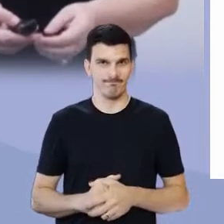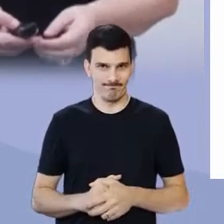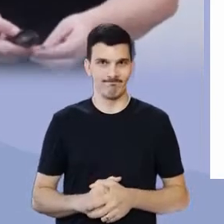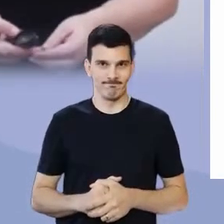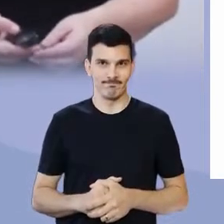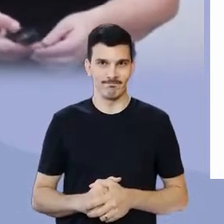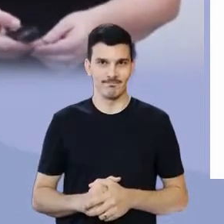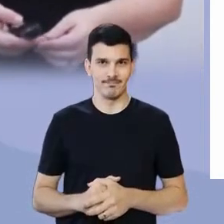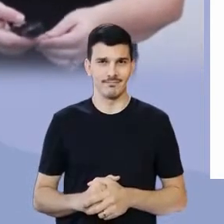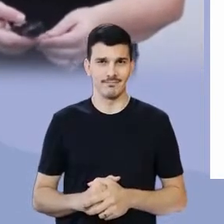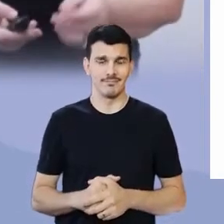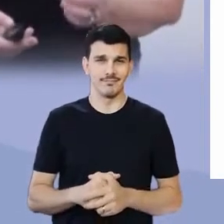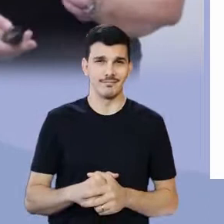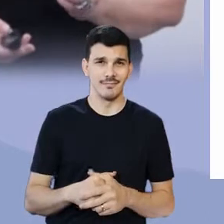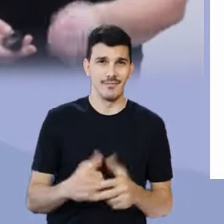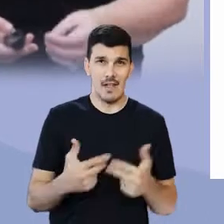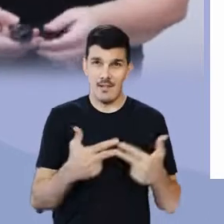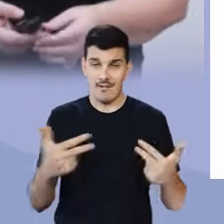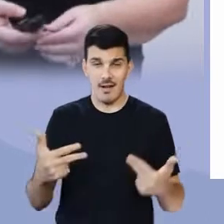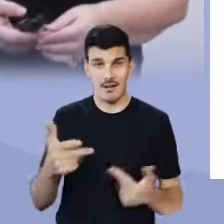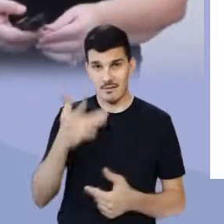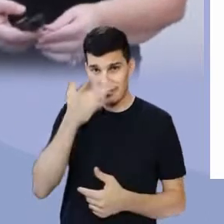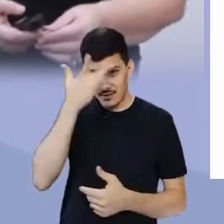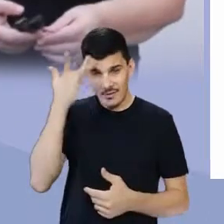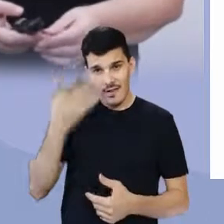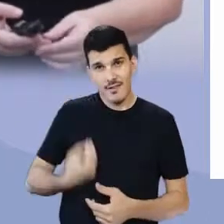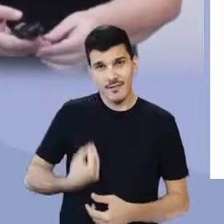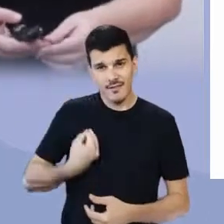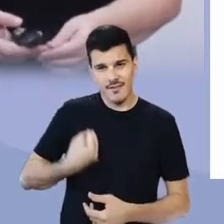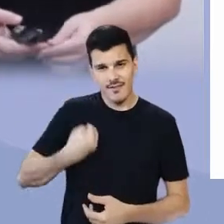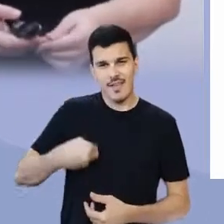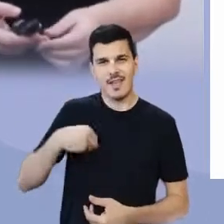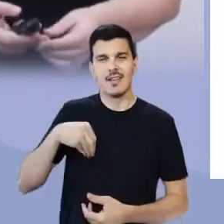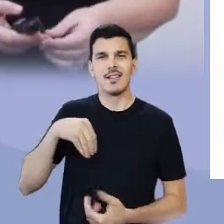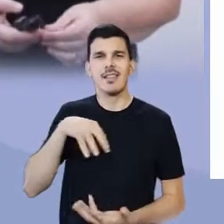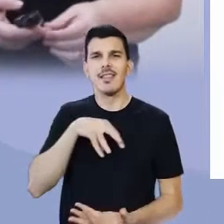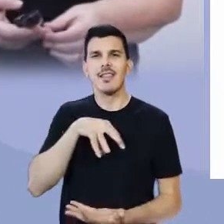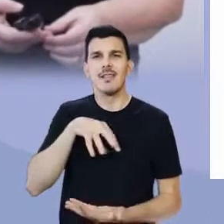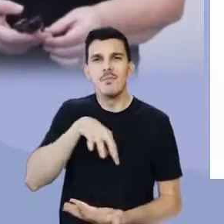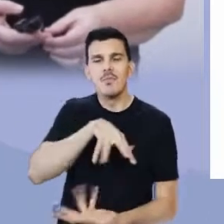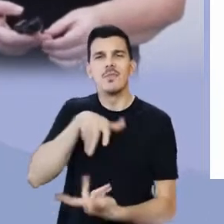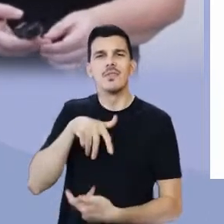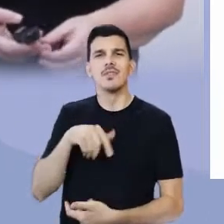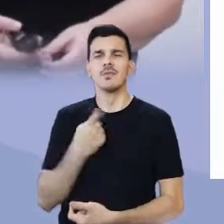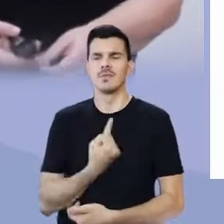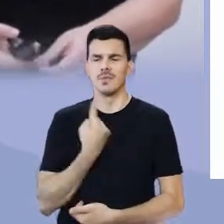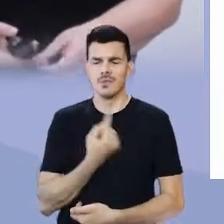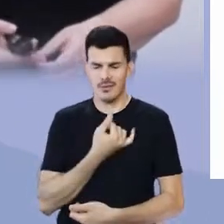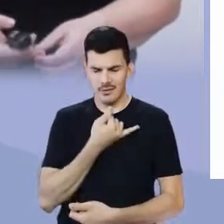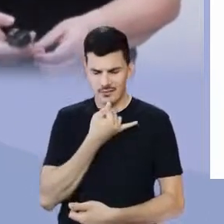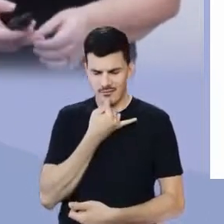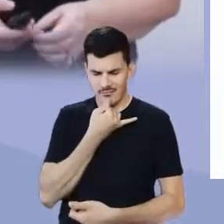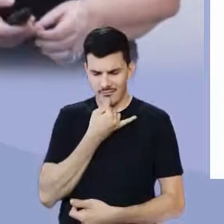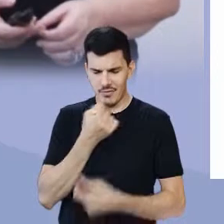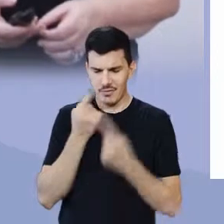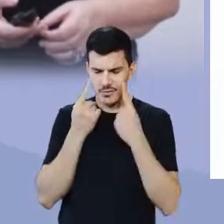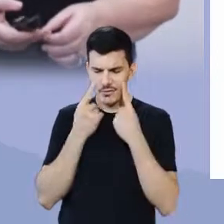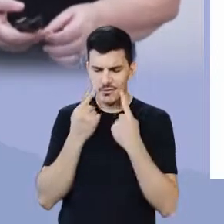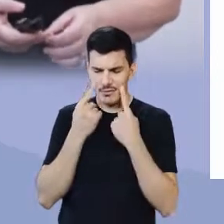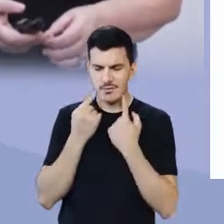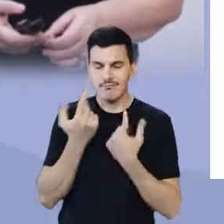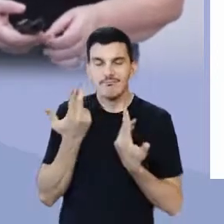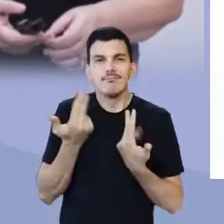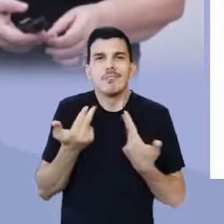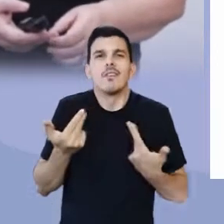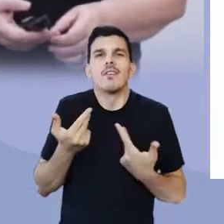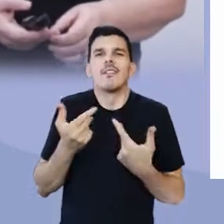Muitas almas existem na Terra, solitárias e tristes, chorando um amor que se